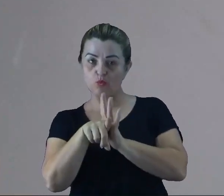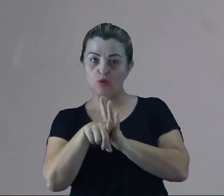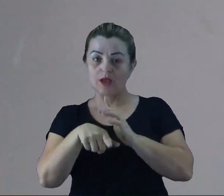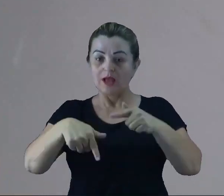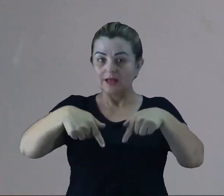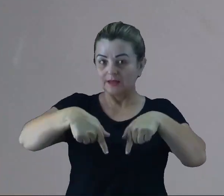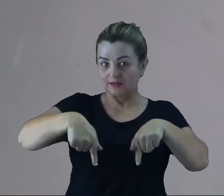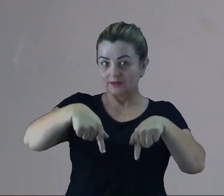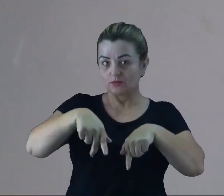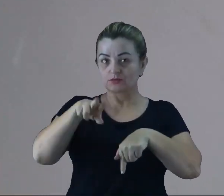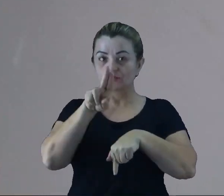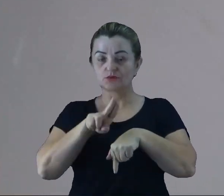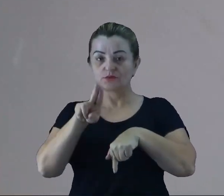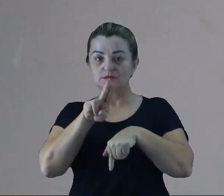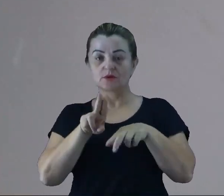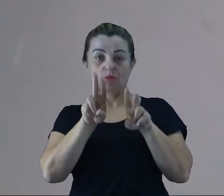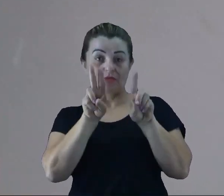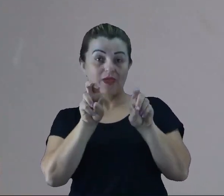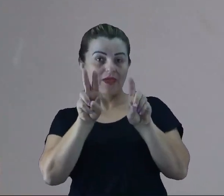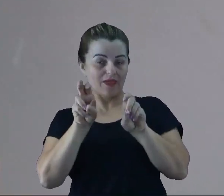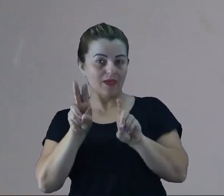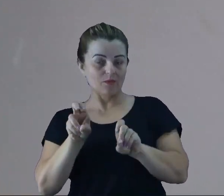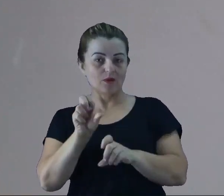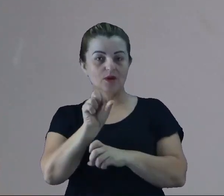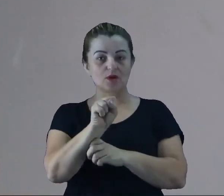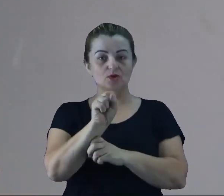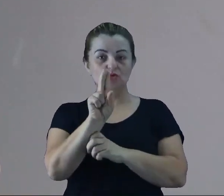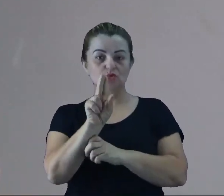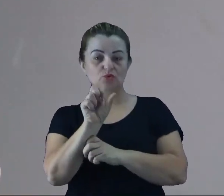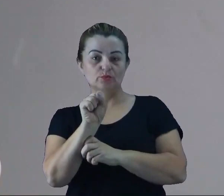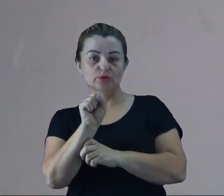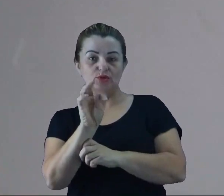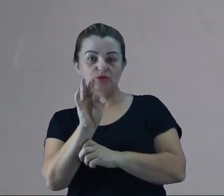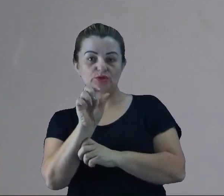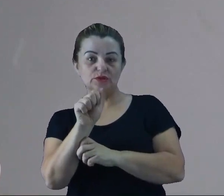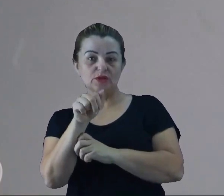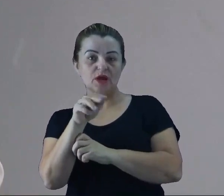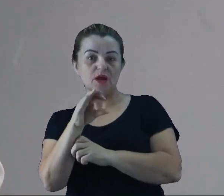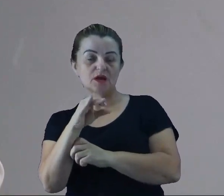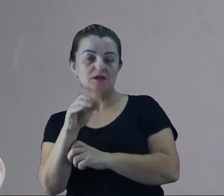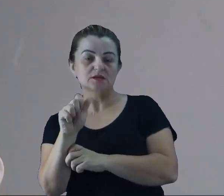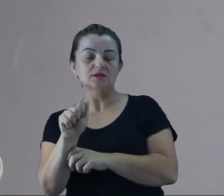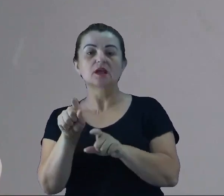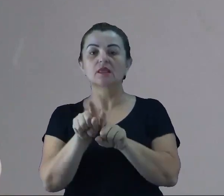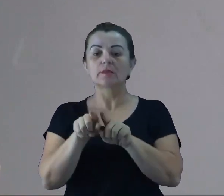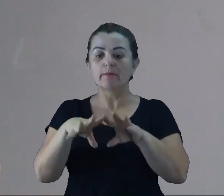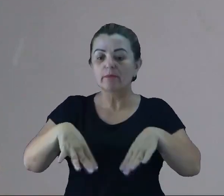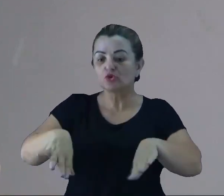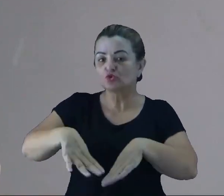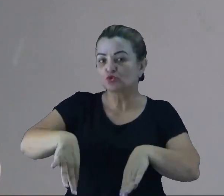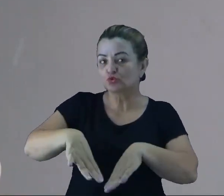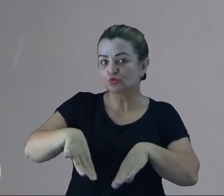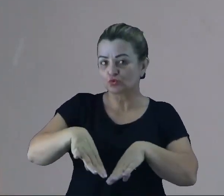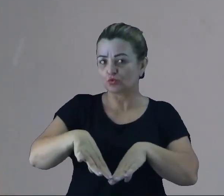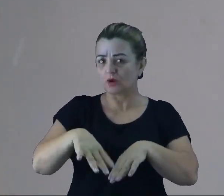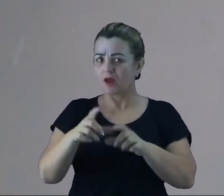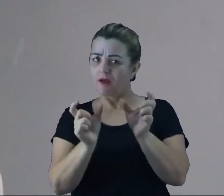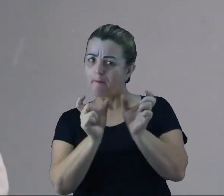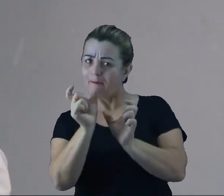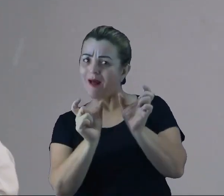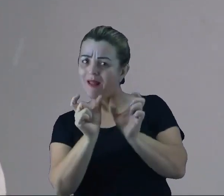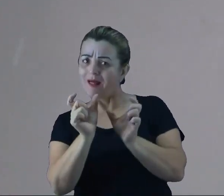química a gente utiliza muitos termos substâncias e misturas, mas será que a gente está utilizando essas palavras da forma correta?